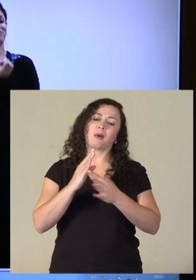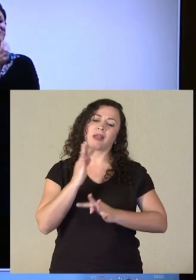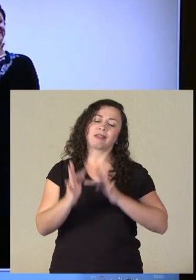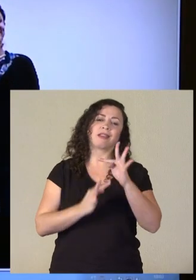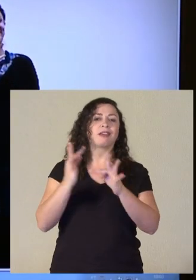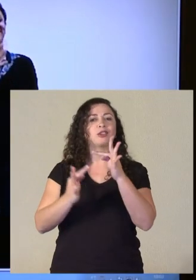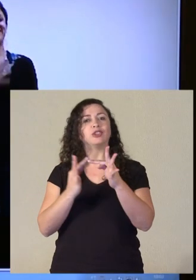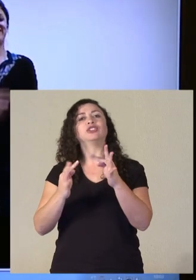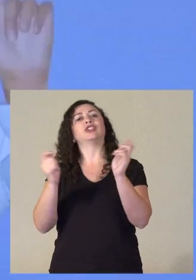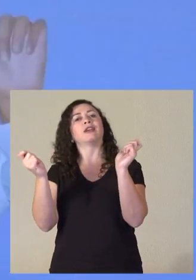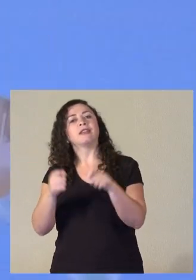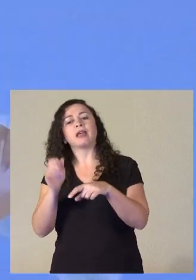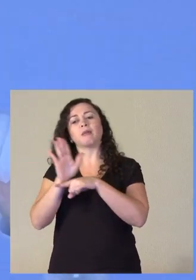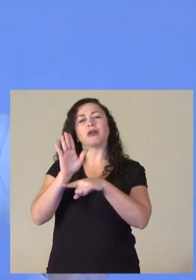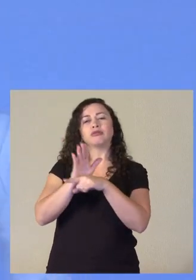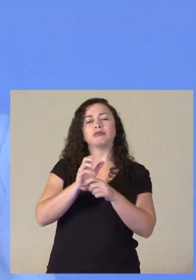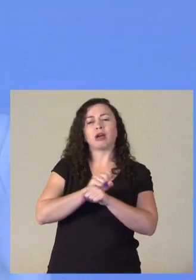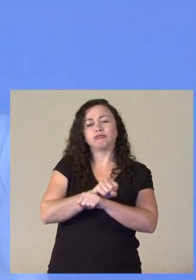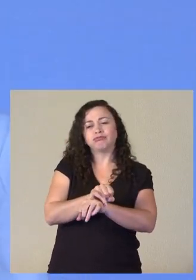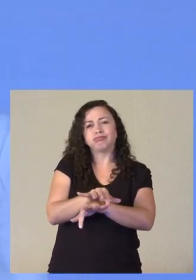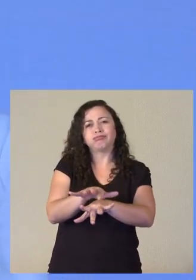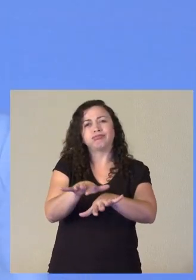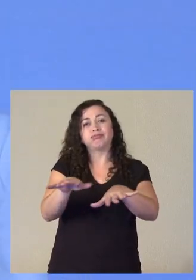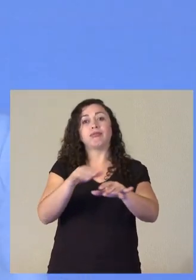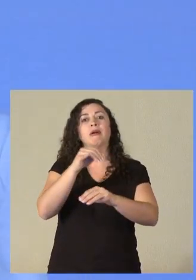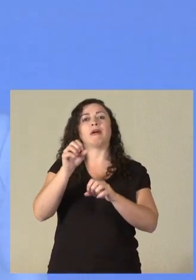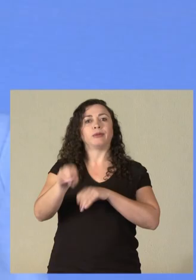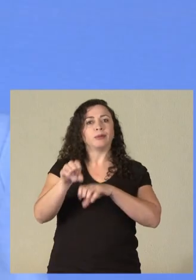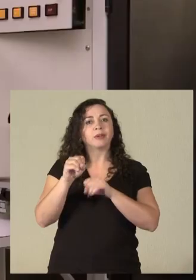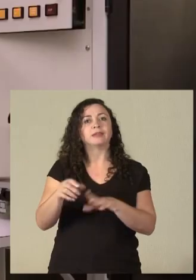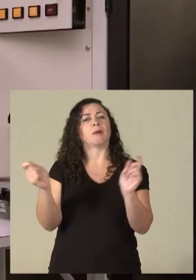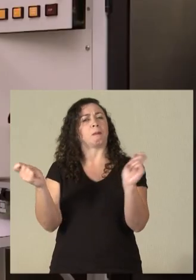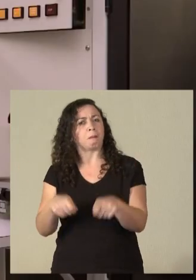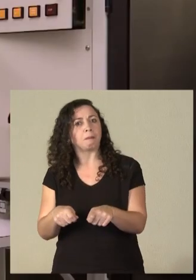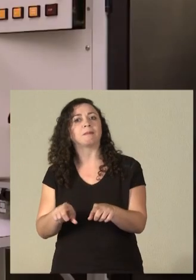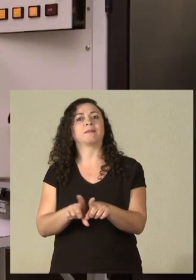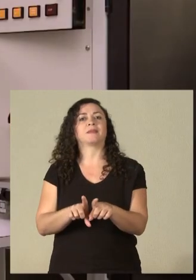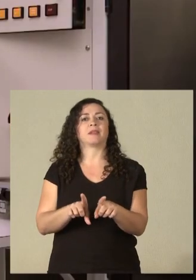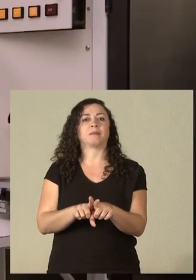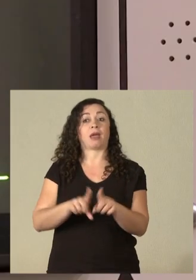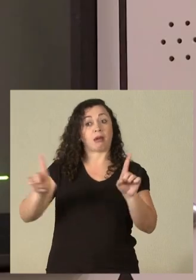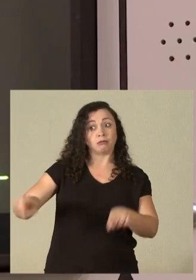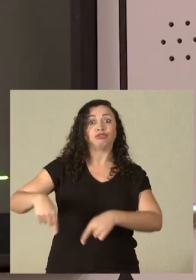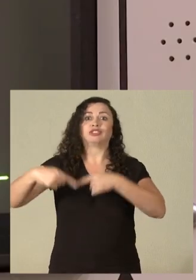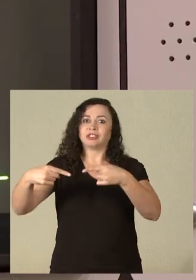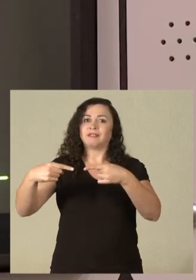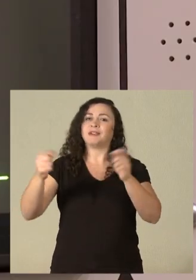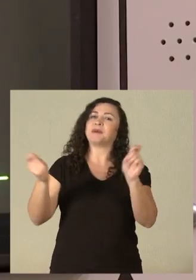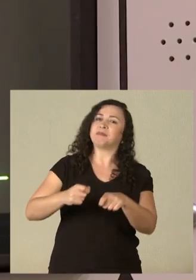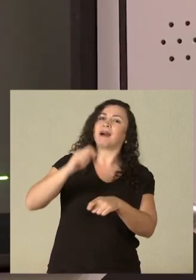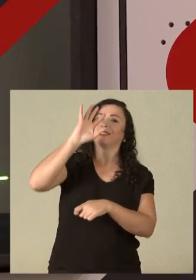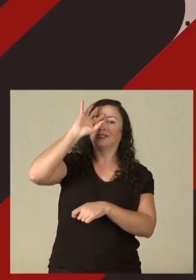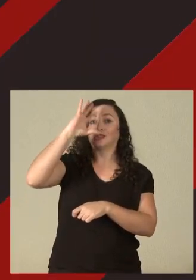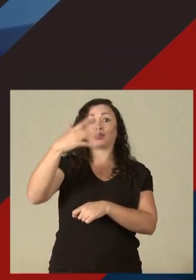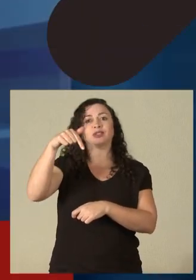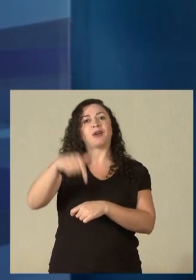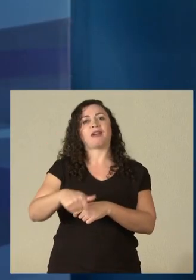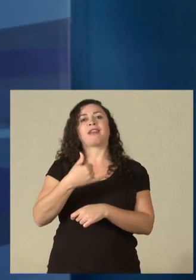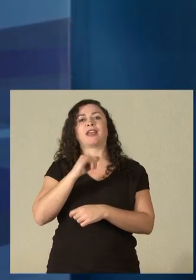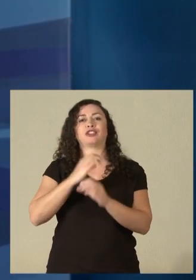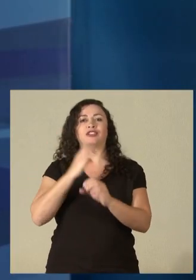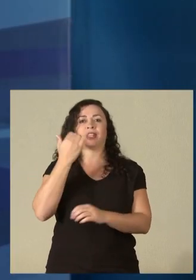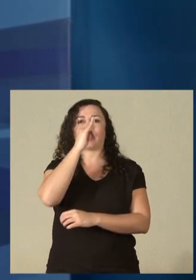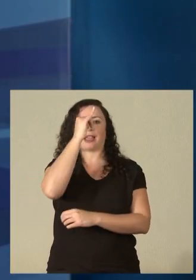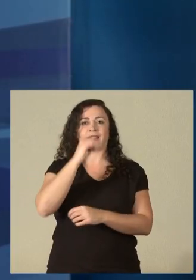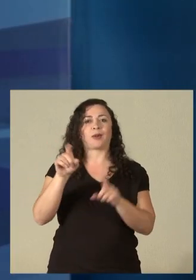educação que permitem democratizar a educação, personalizar a educação. Também são desafios cuja solução passa pela engenharia